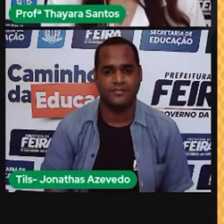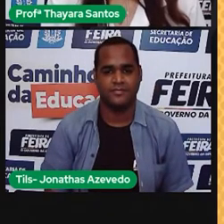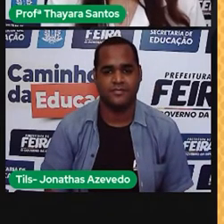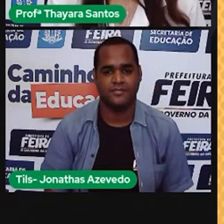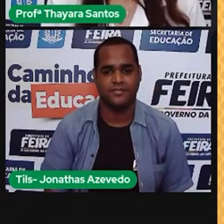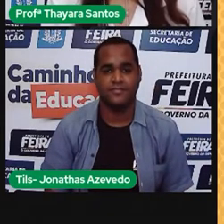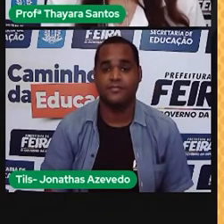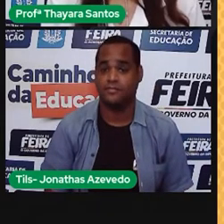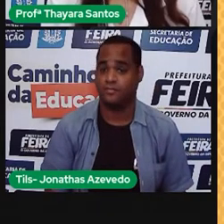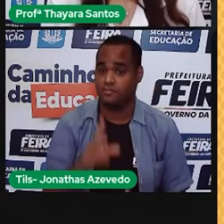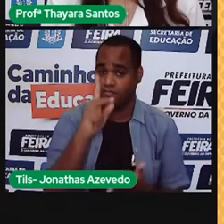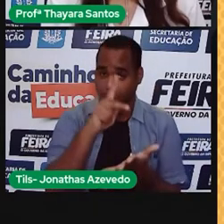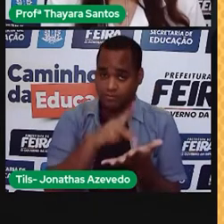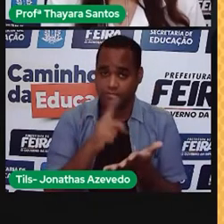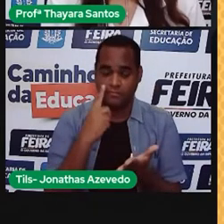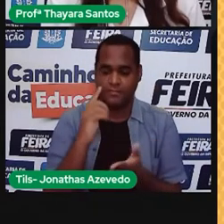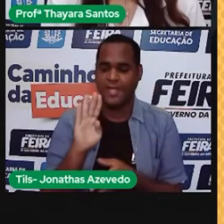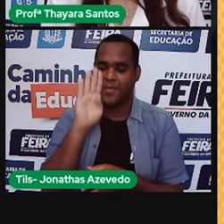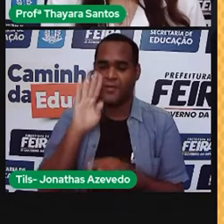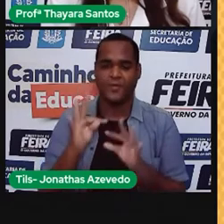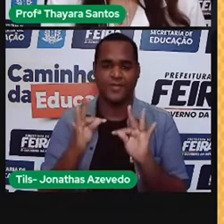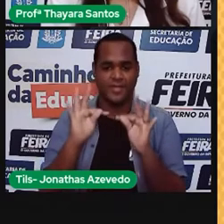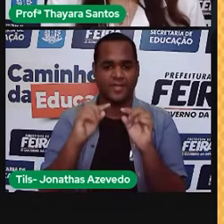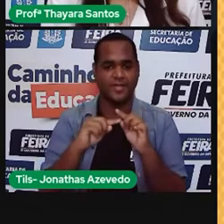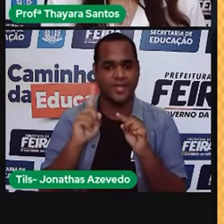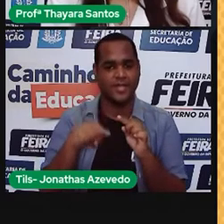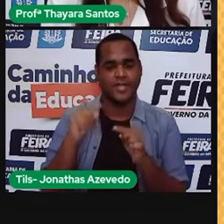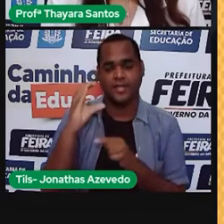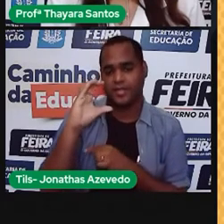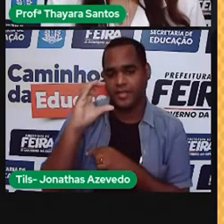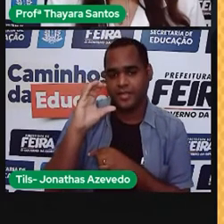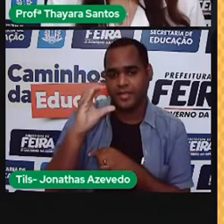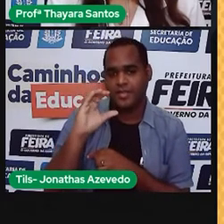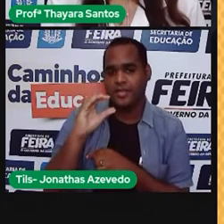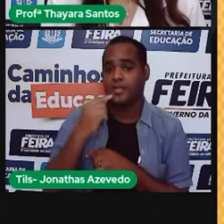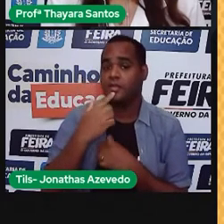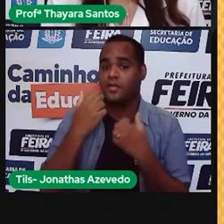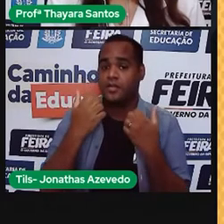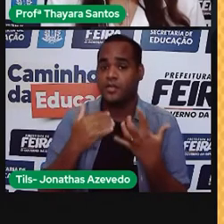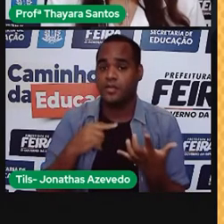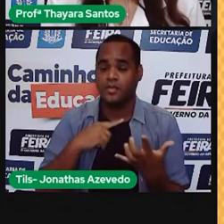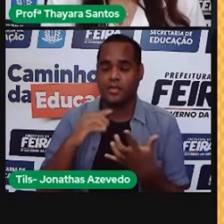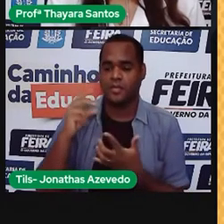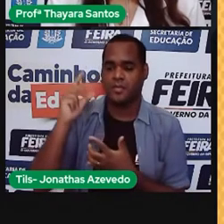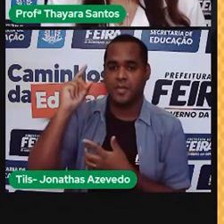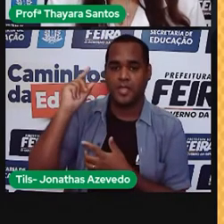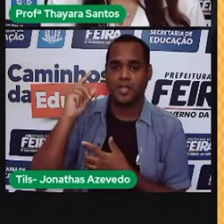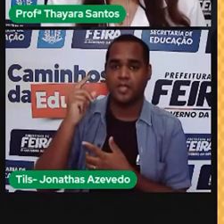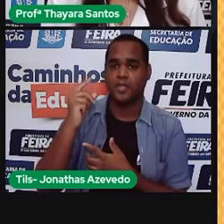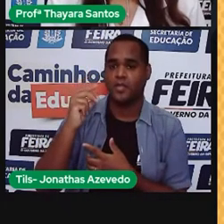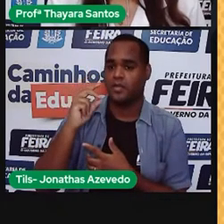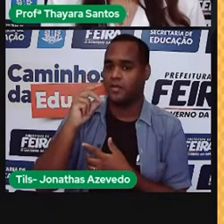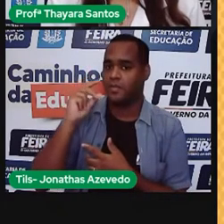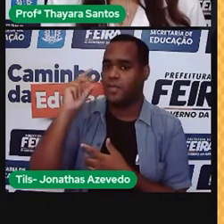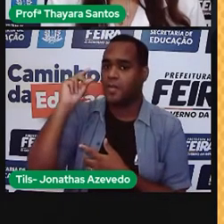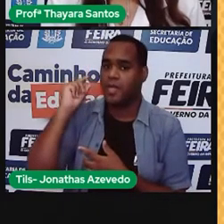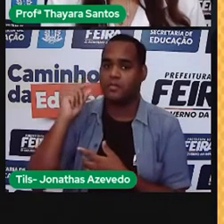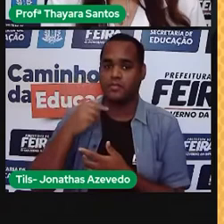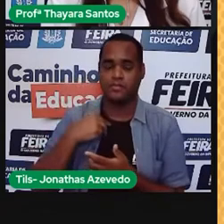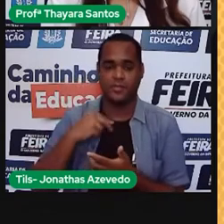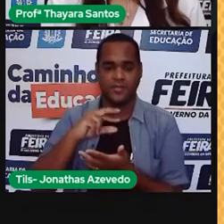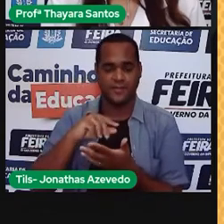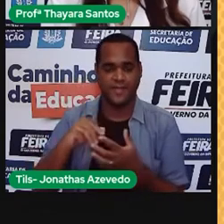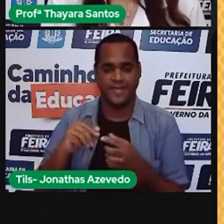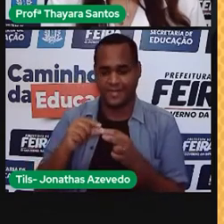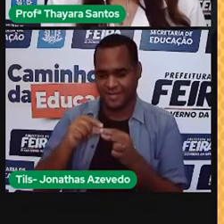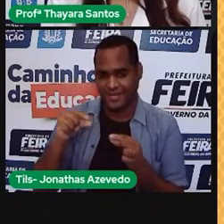Na verdade, biotecnologia é uma ciência antiga. Tem mais de 4 mil anos. O homem